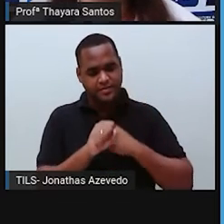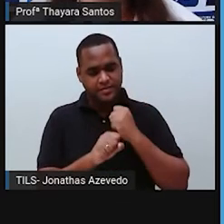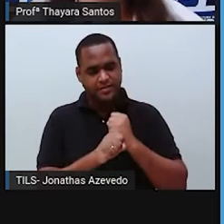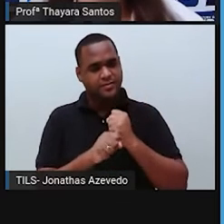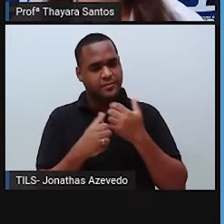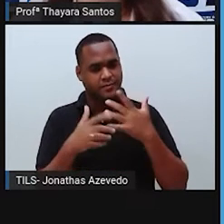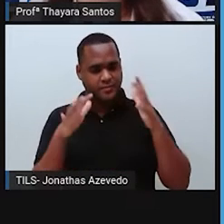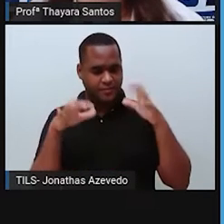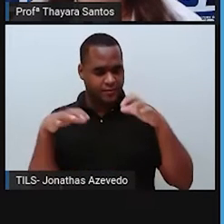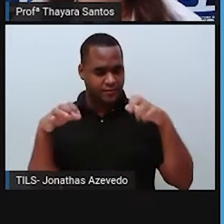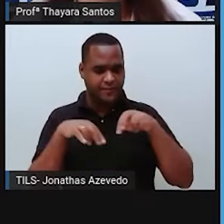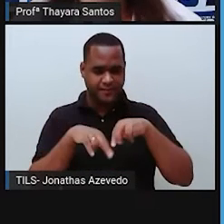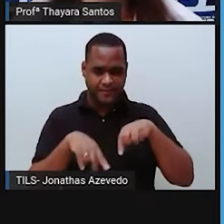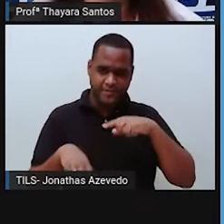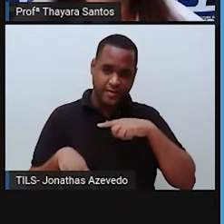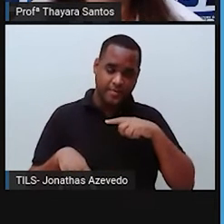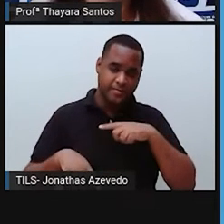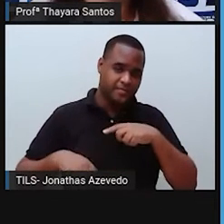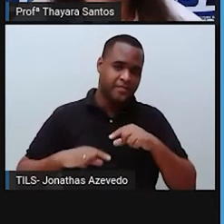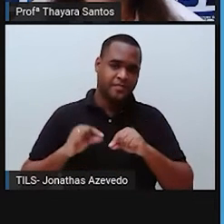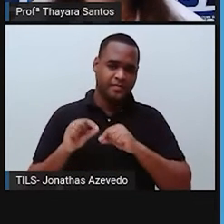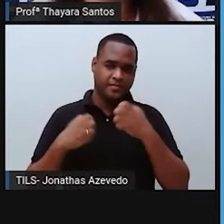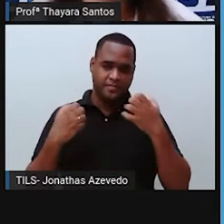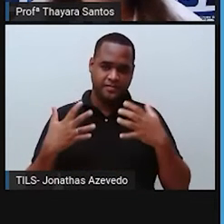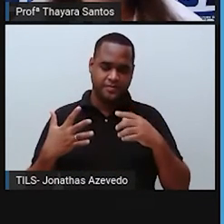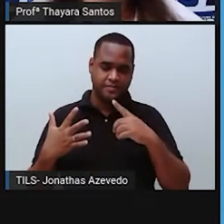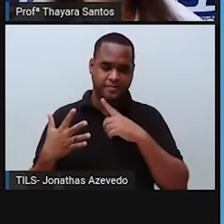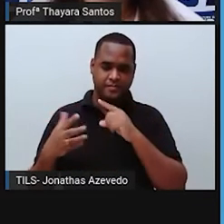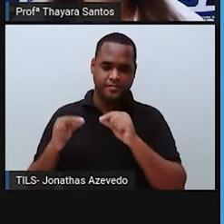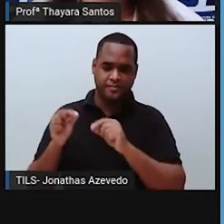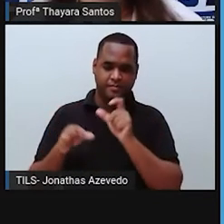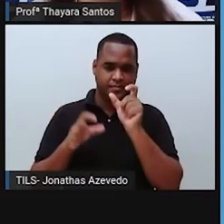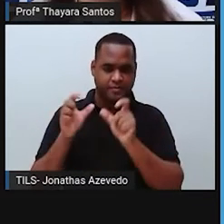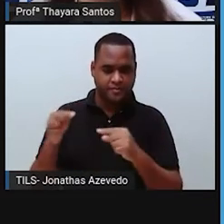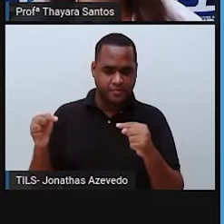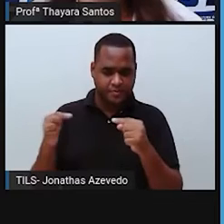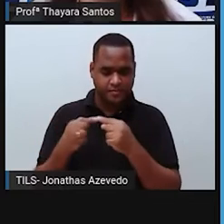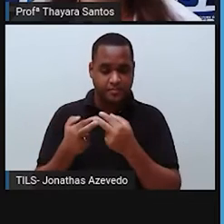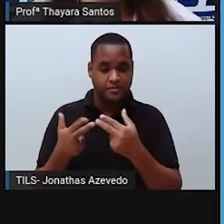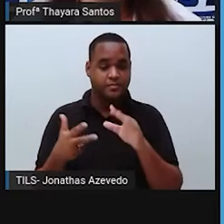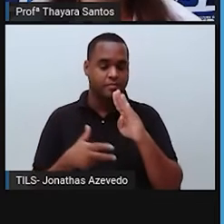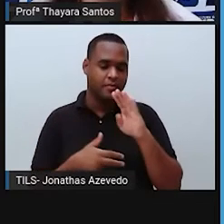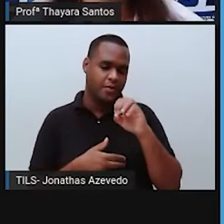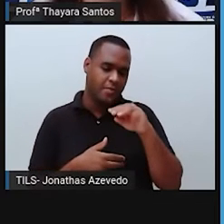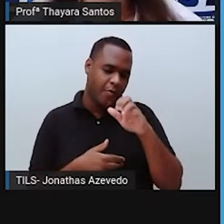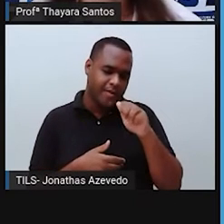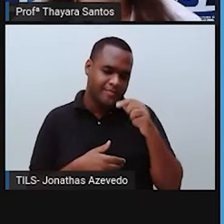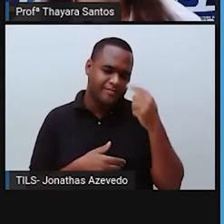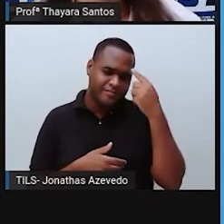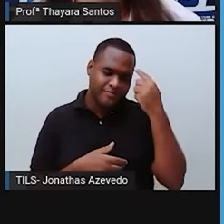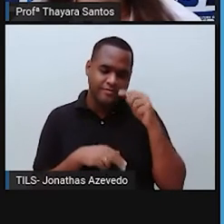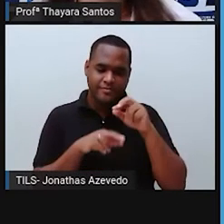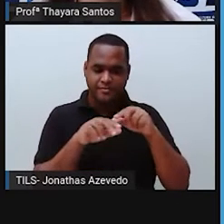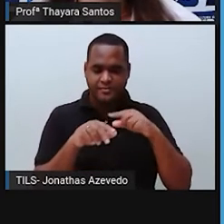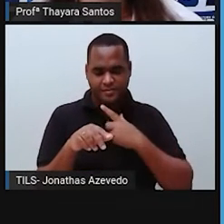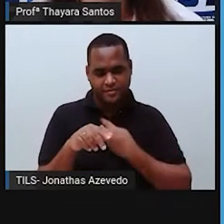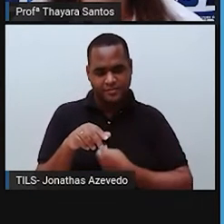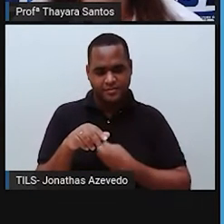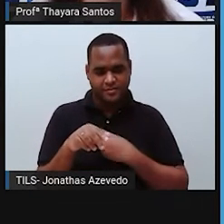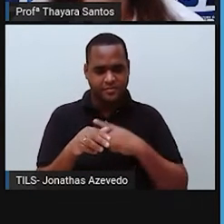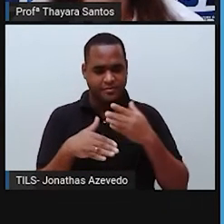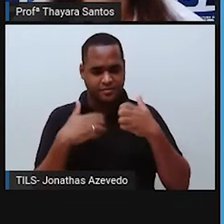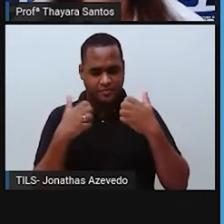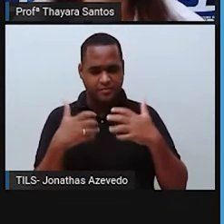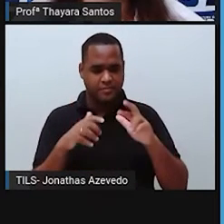Chove o ano inteiro no bioma Amazônia, pelo menos, é a característica desse bioma, né? Se bem que, nos últimos tempos, a gente tem